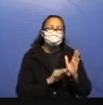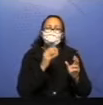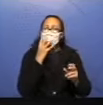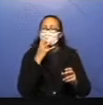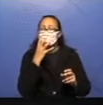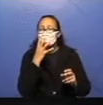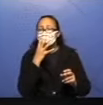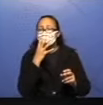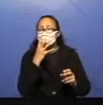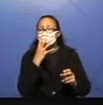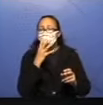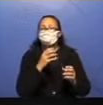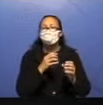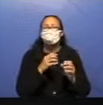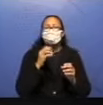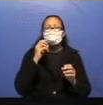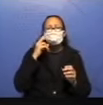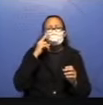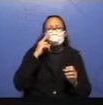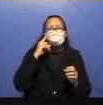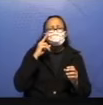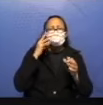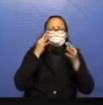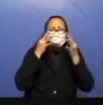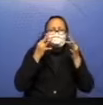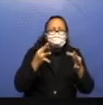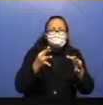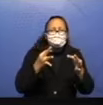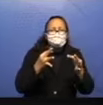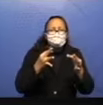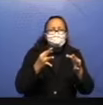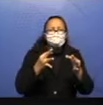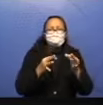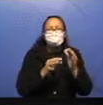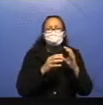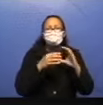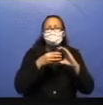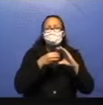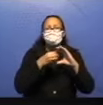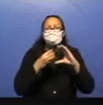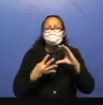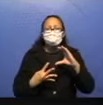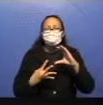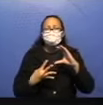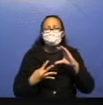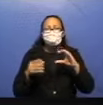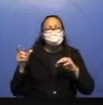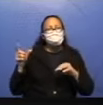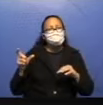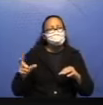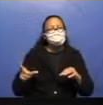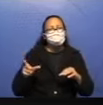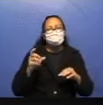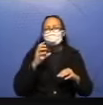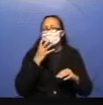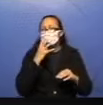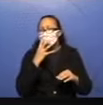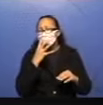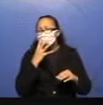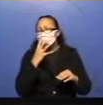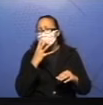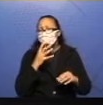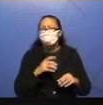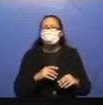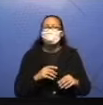personagem, no lugar onde está acontecendo, nos fatos e no tempo